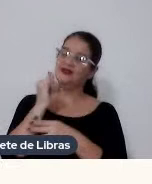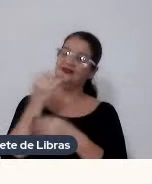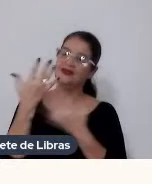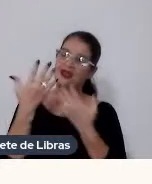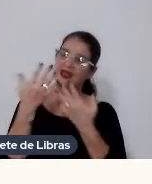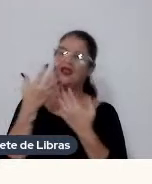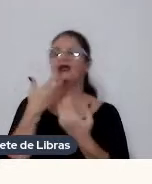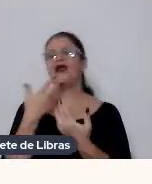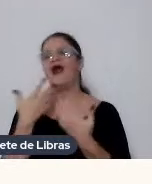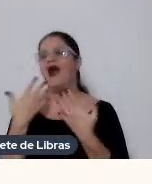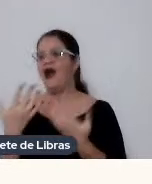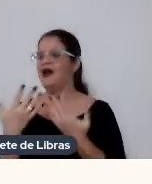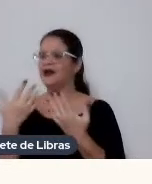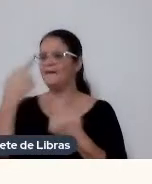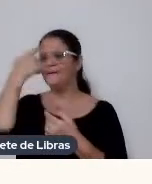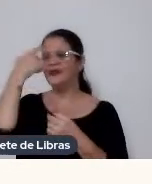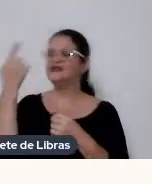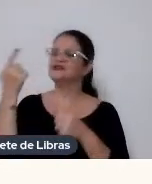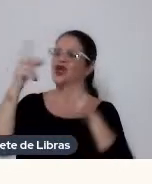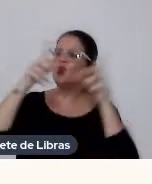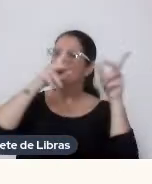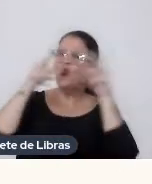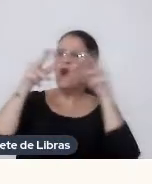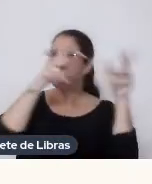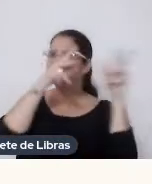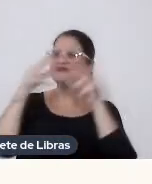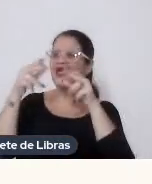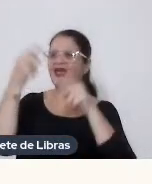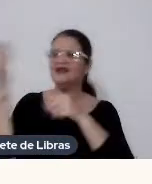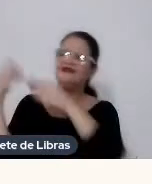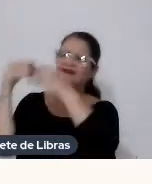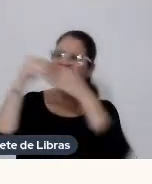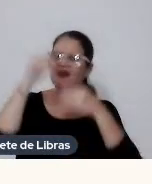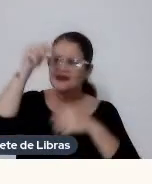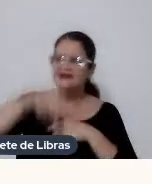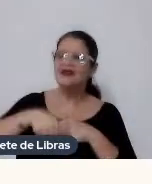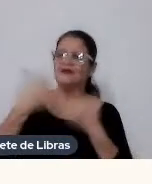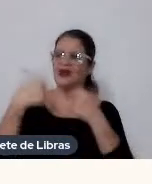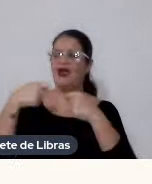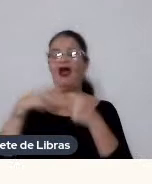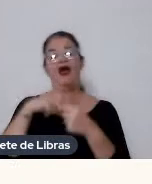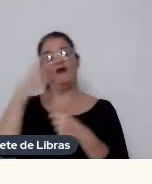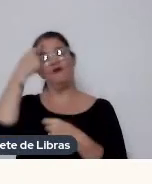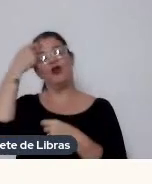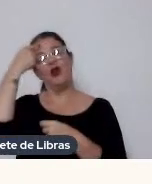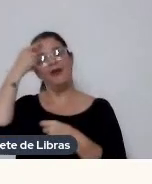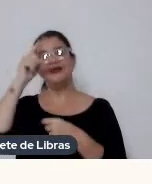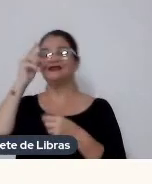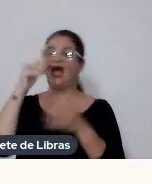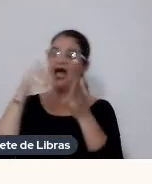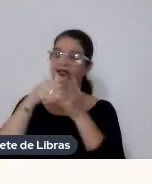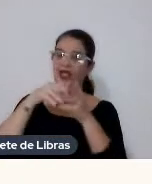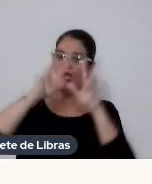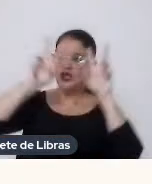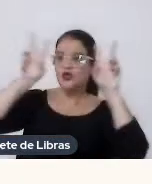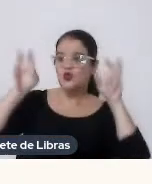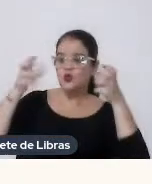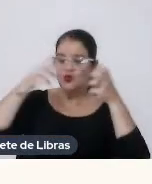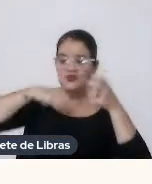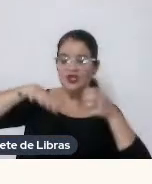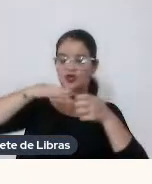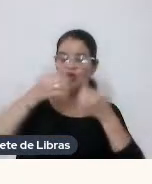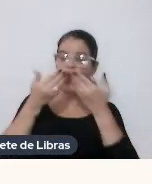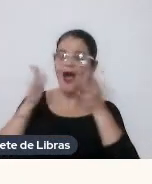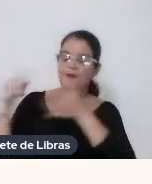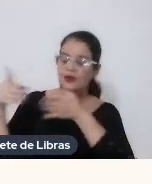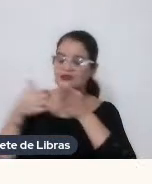para cá Pensa uma série E aí eu fiquei com isso Na cabeça Até que o Fundo Setorial Abriu esse caminho Para que a gente